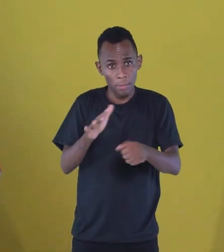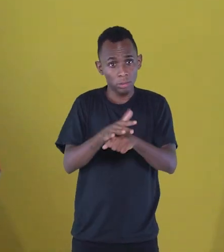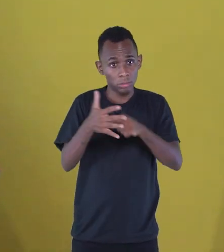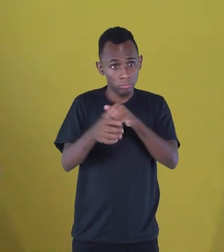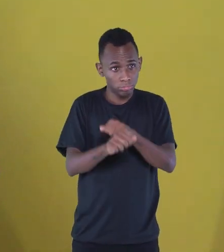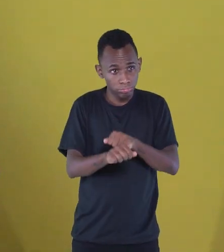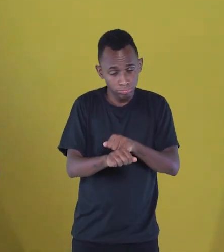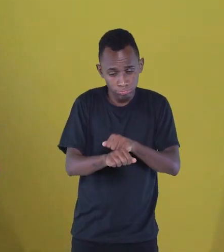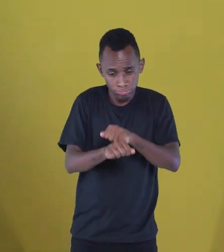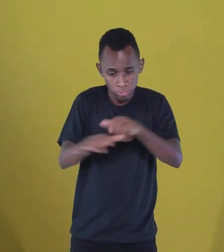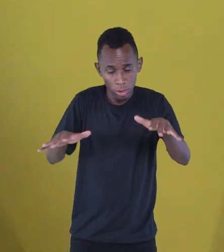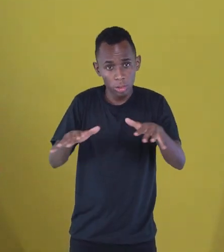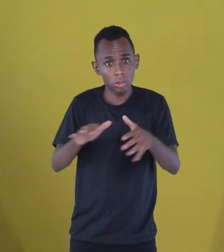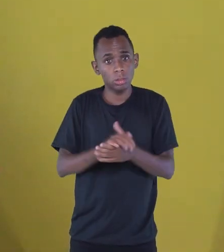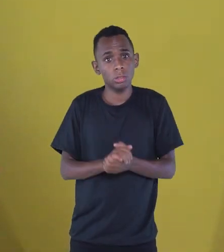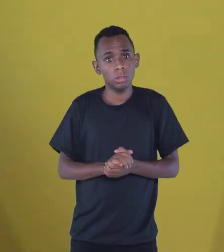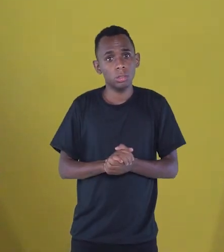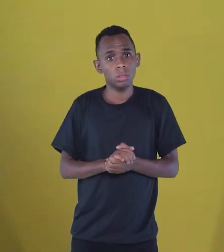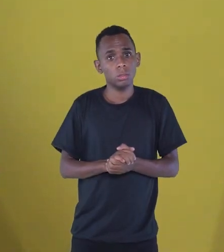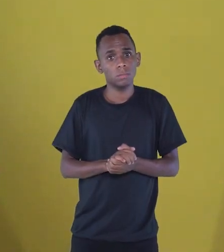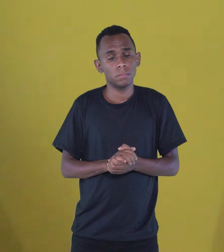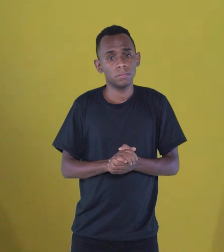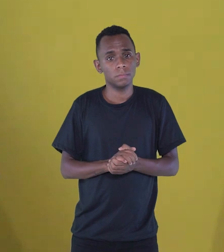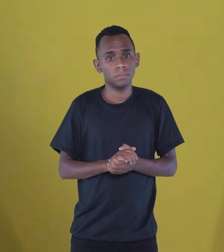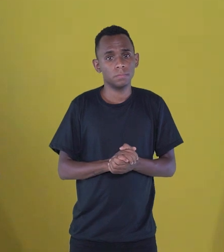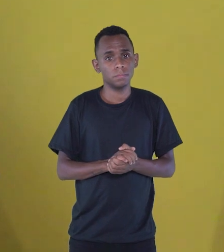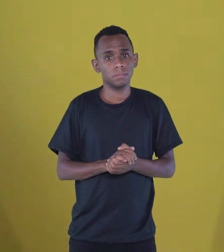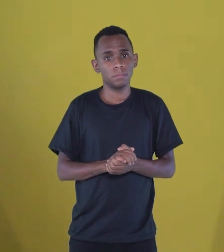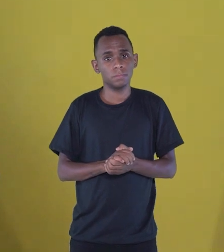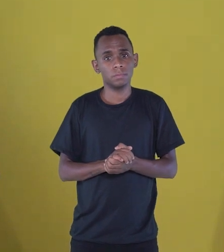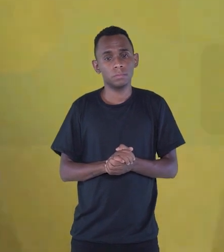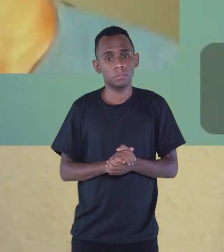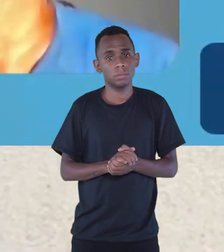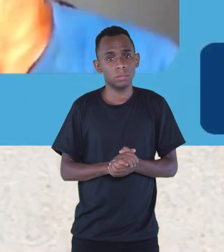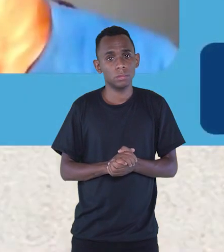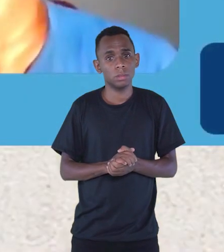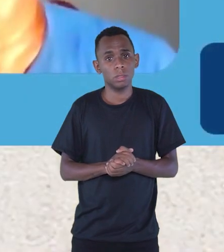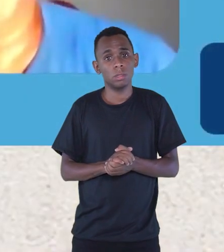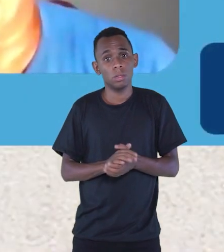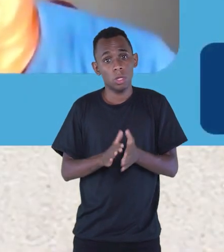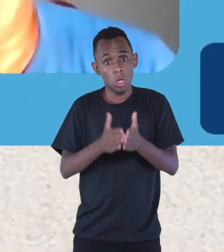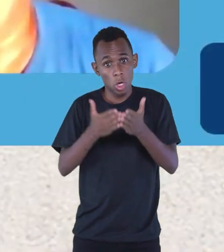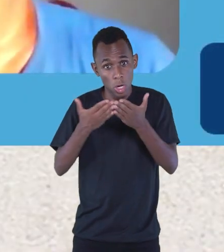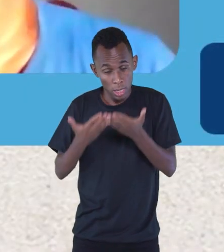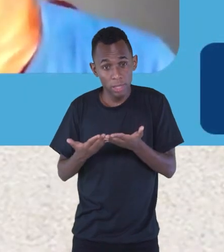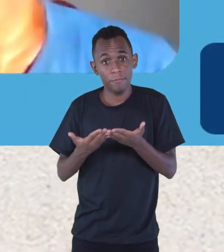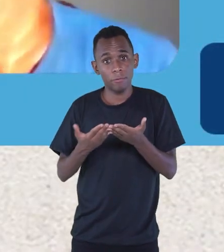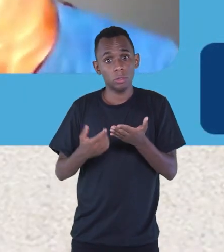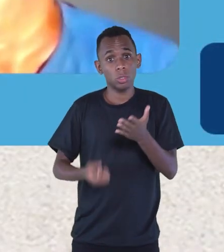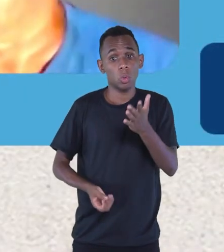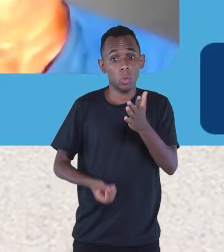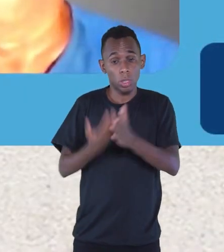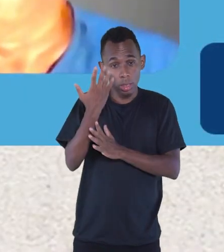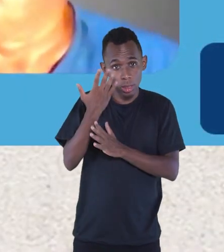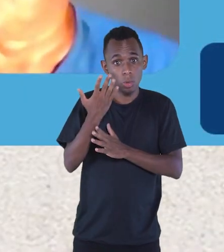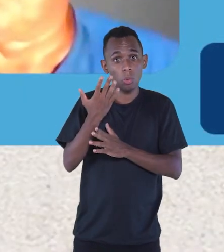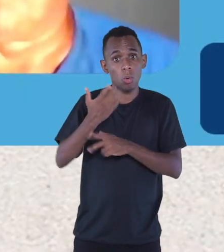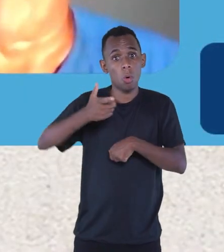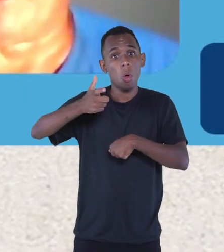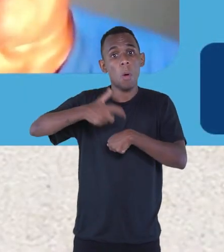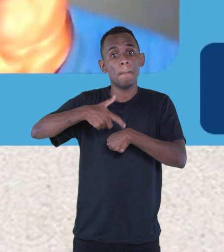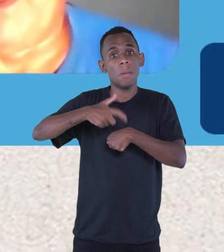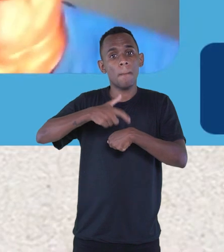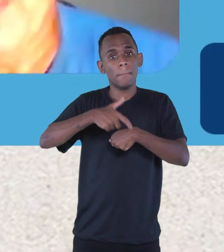Sim, é uma história sua? Eles são livros que eu criei exatamente no contexto da